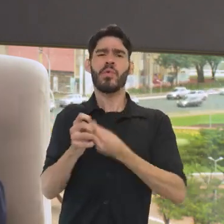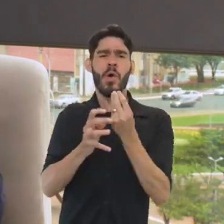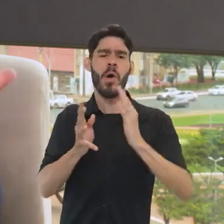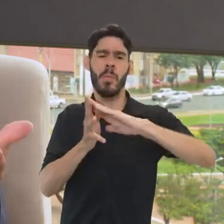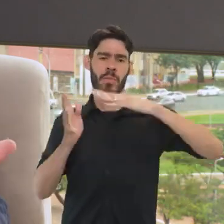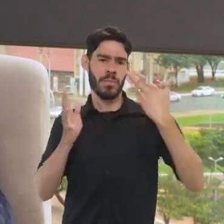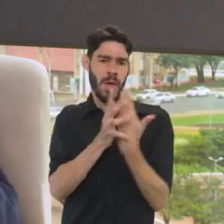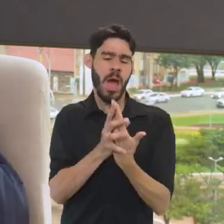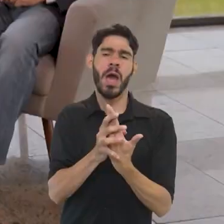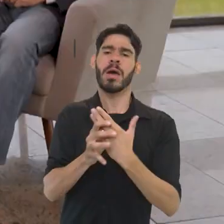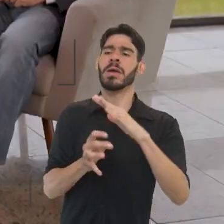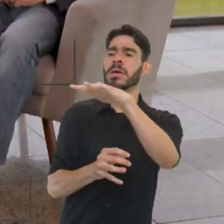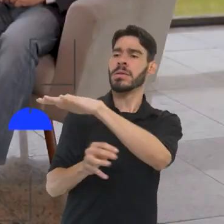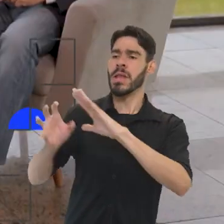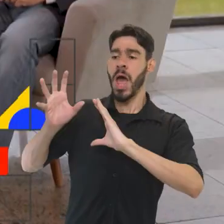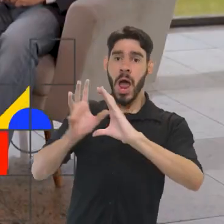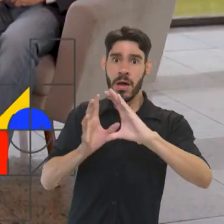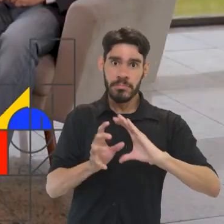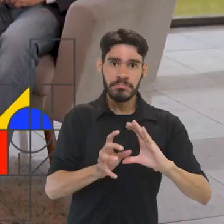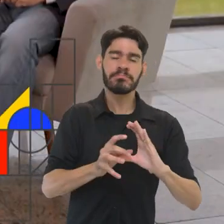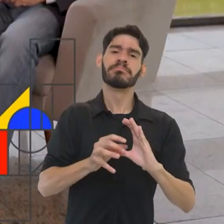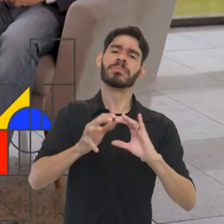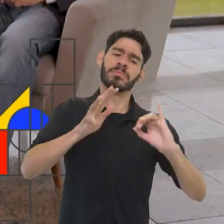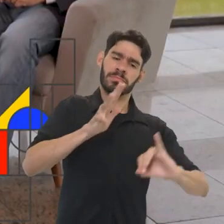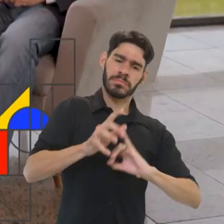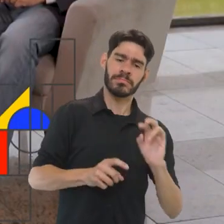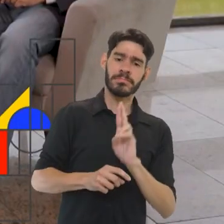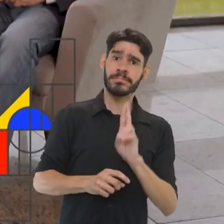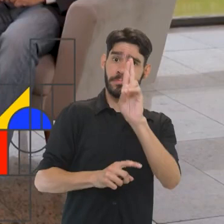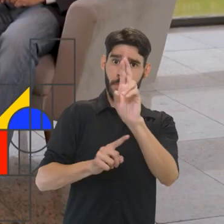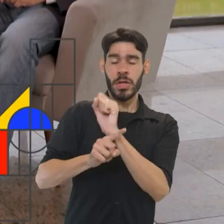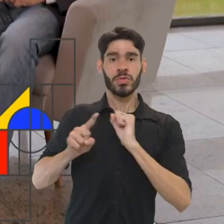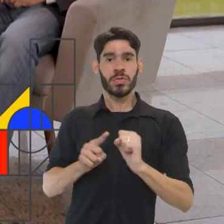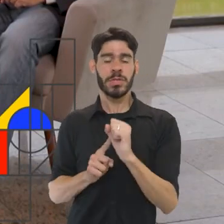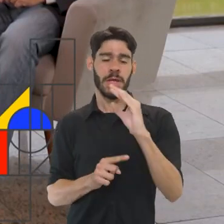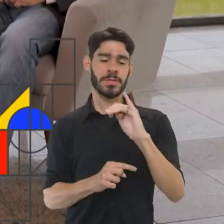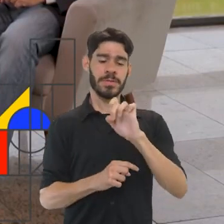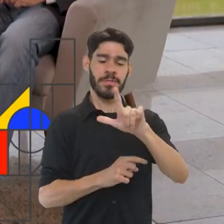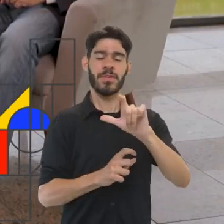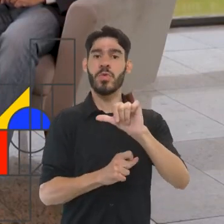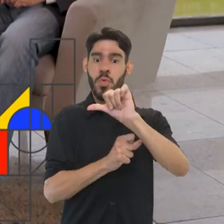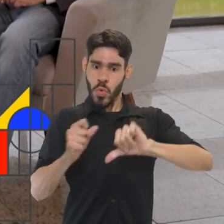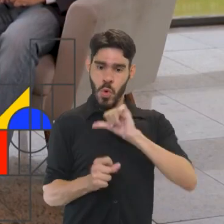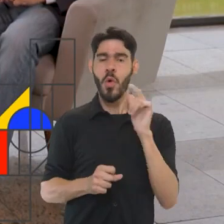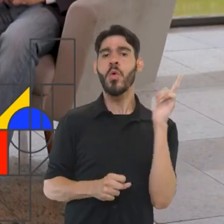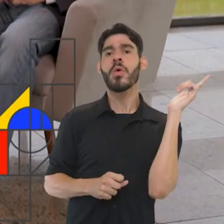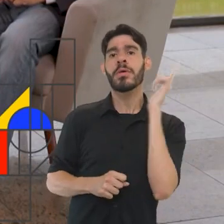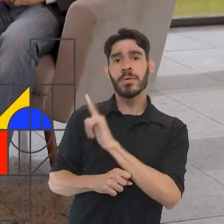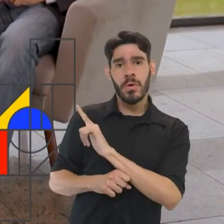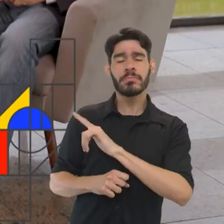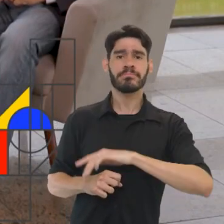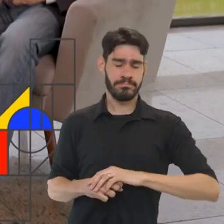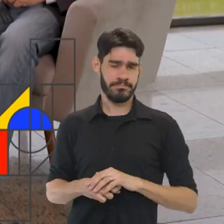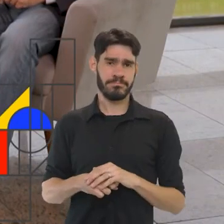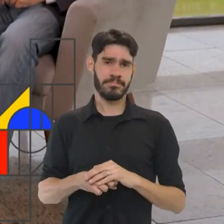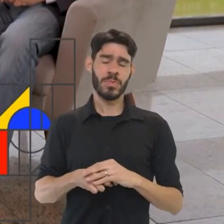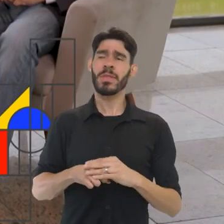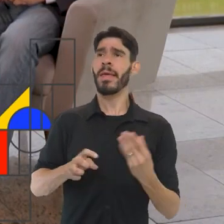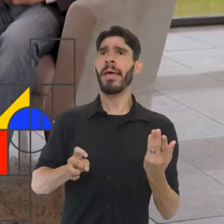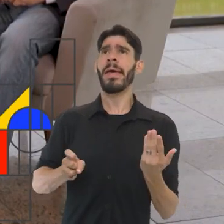escolas, dos meios de comunicação, das entidades, das representações da sociedade civil, que a gente vai conseguir virar o jogo dessa